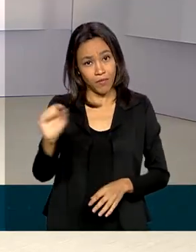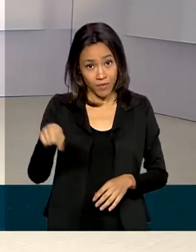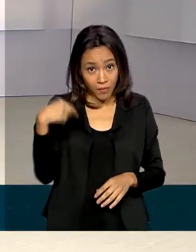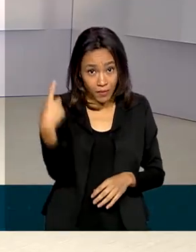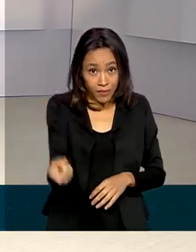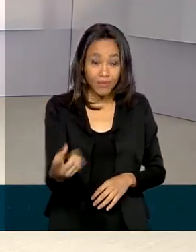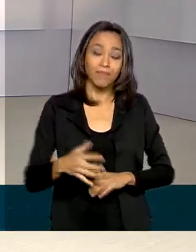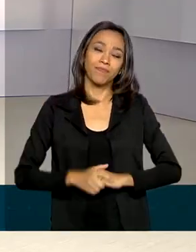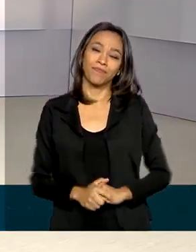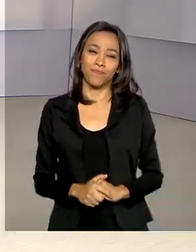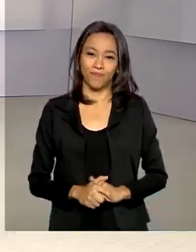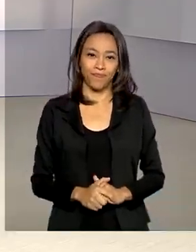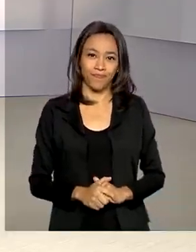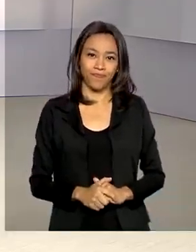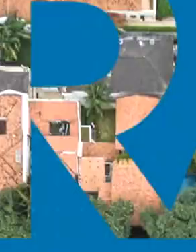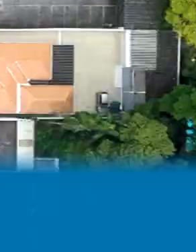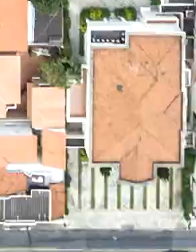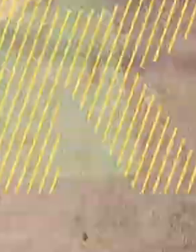próxima edição. Até lá!